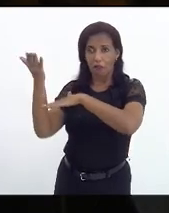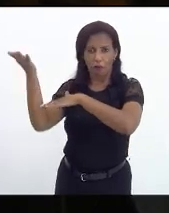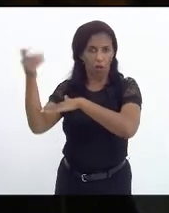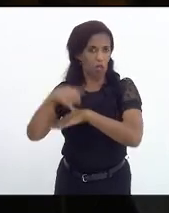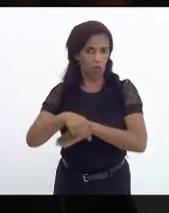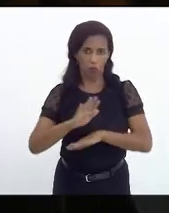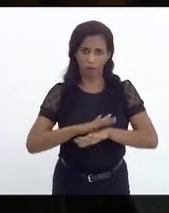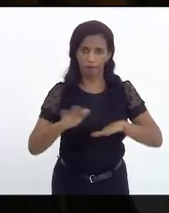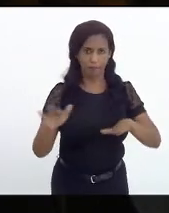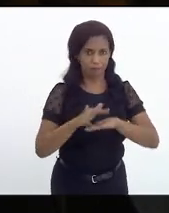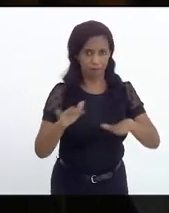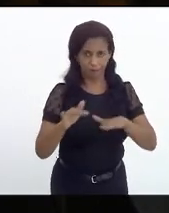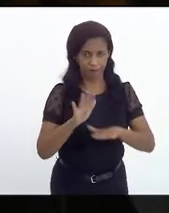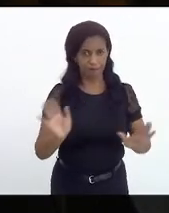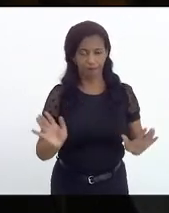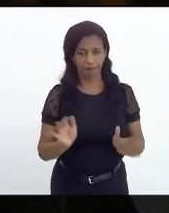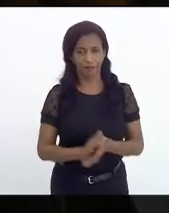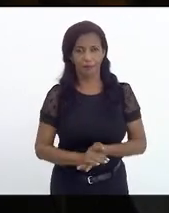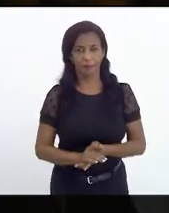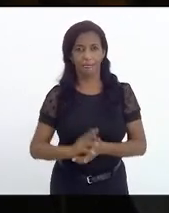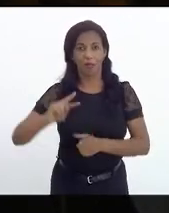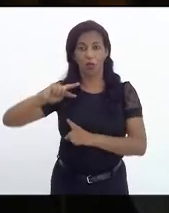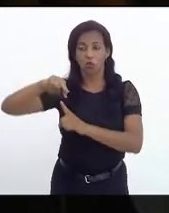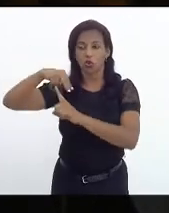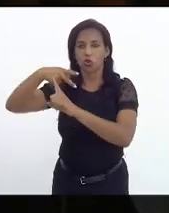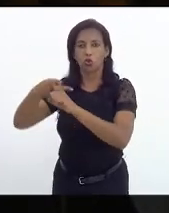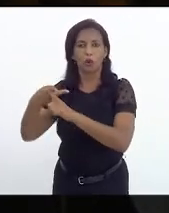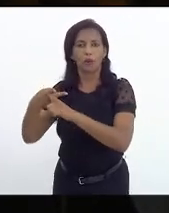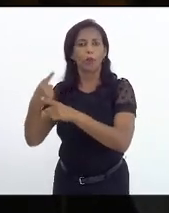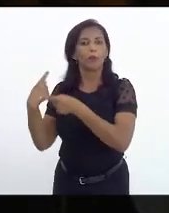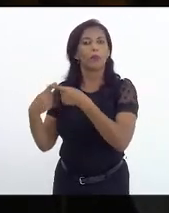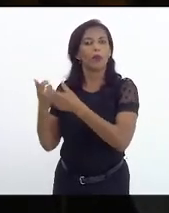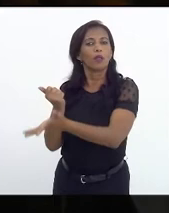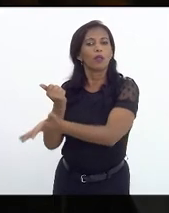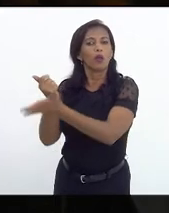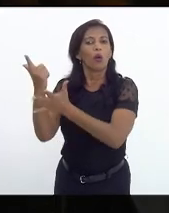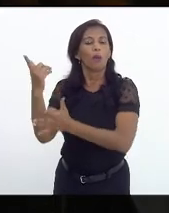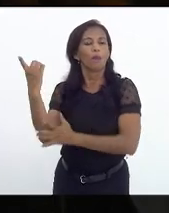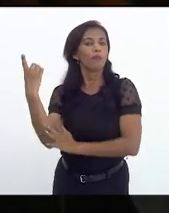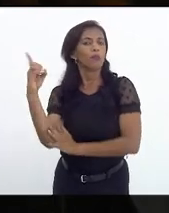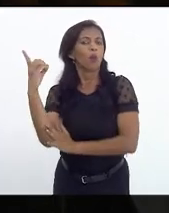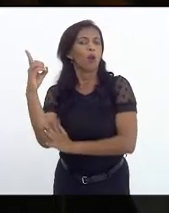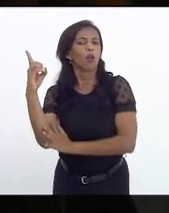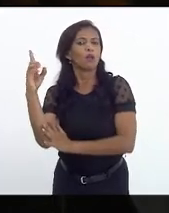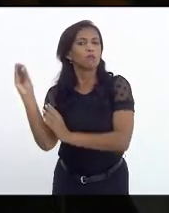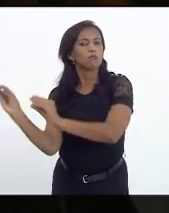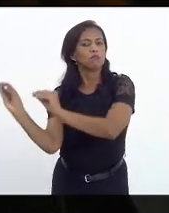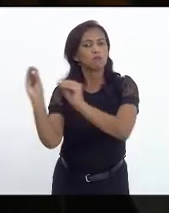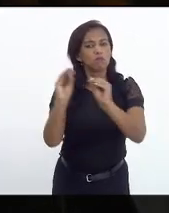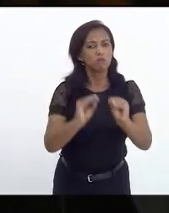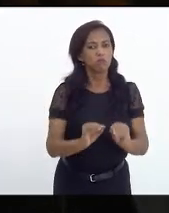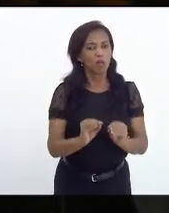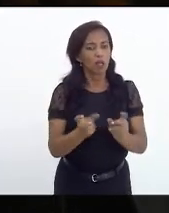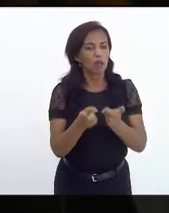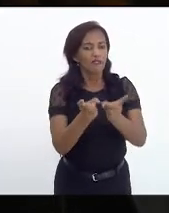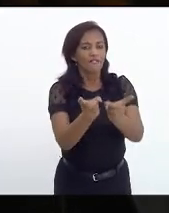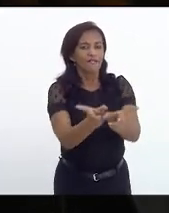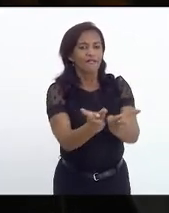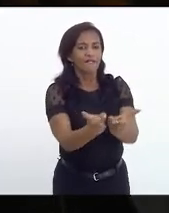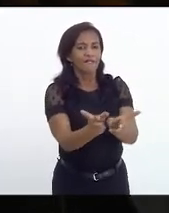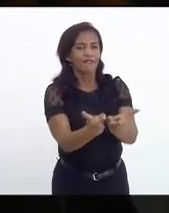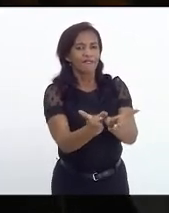mais aqui, dobram de preço e ela transfere para o consumidor